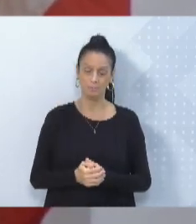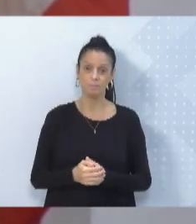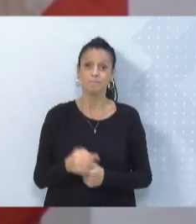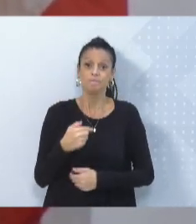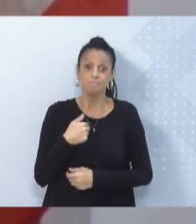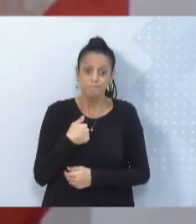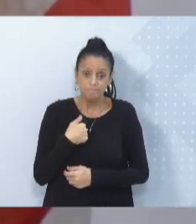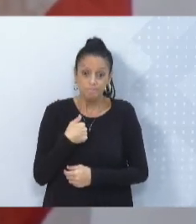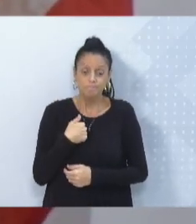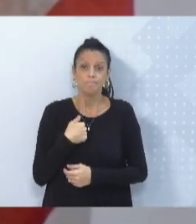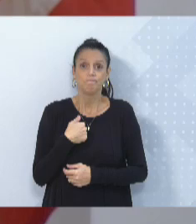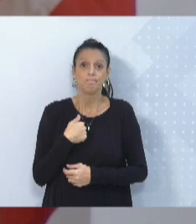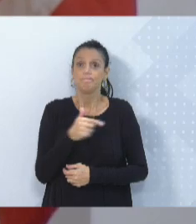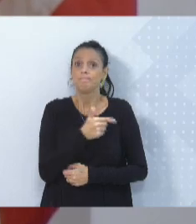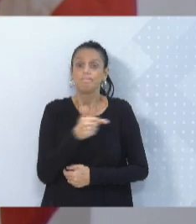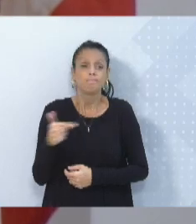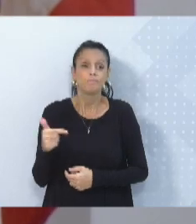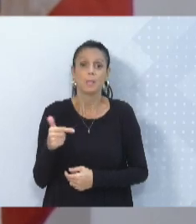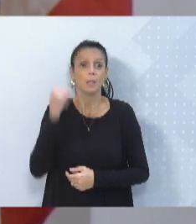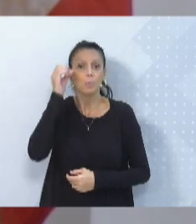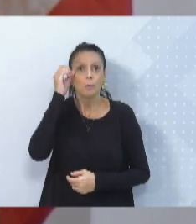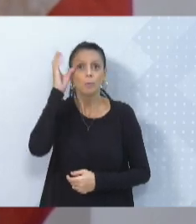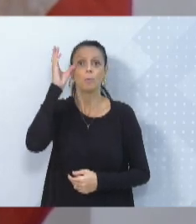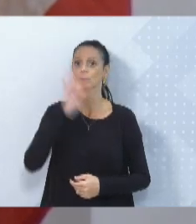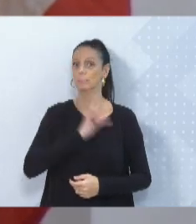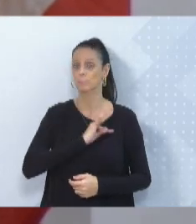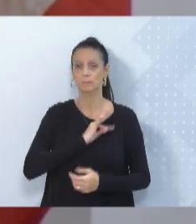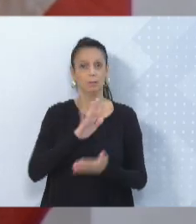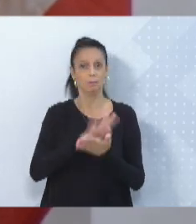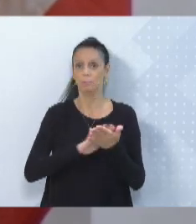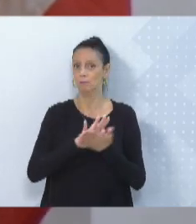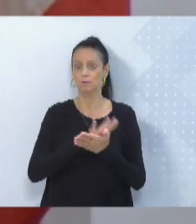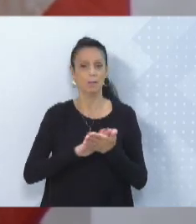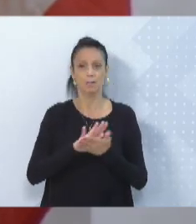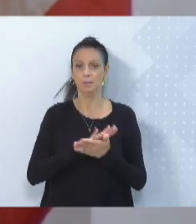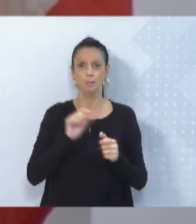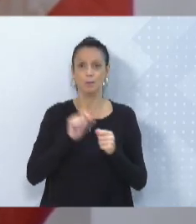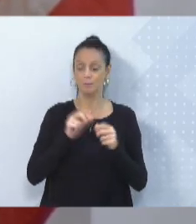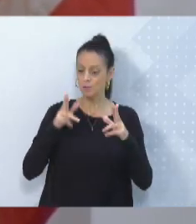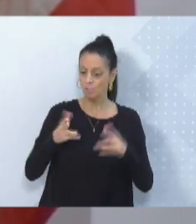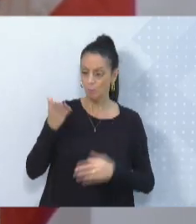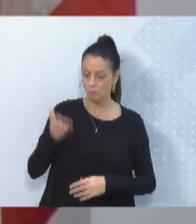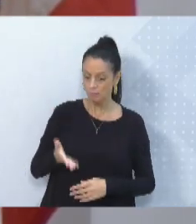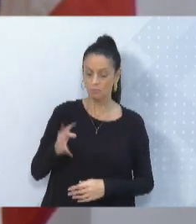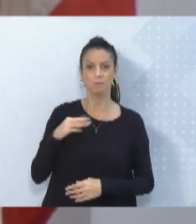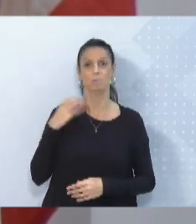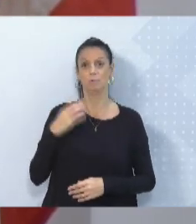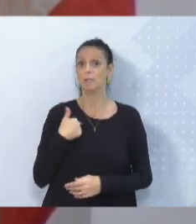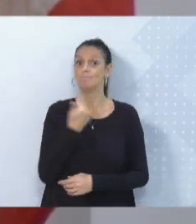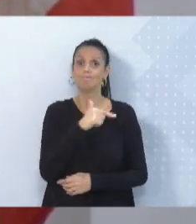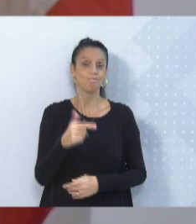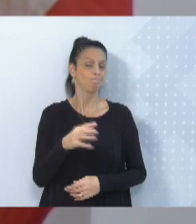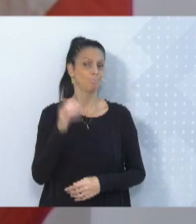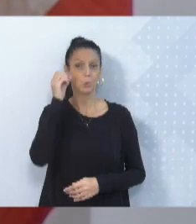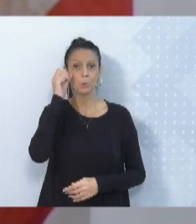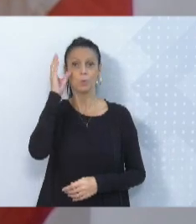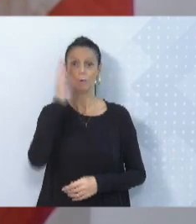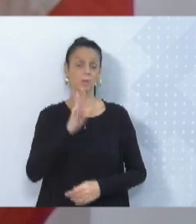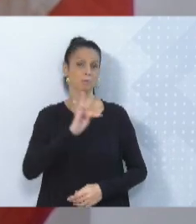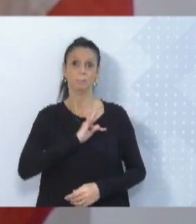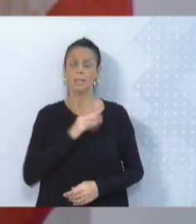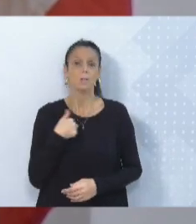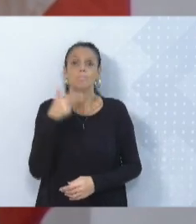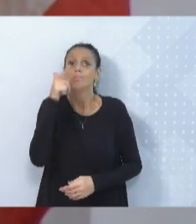conhecimento técnico para fazer o que o senhor fez. Eu não tenho conhecimento técnico, eu não